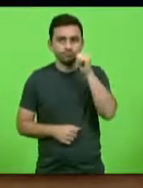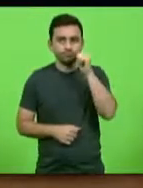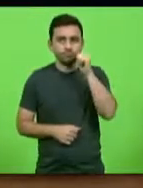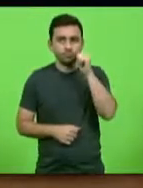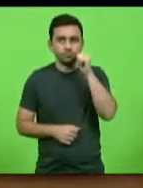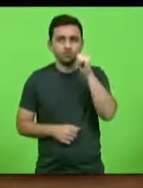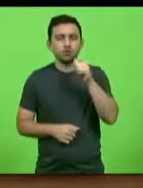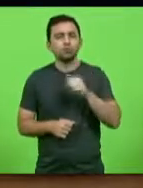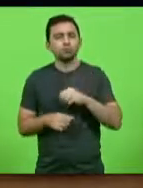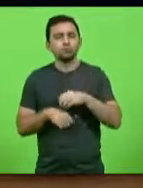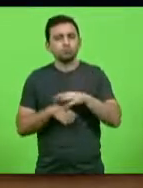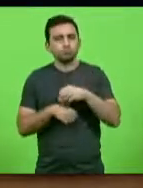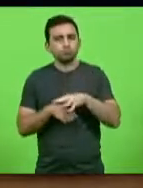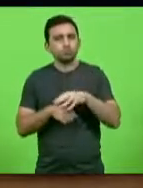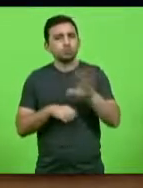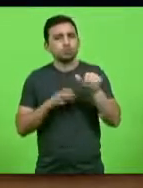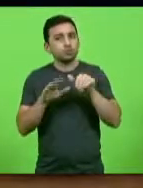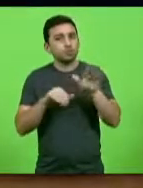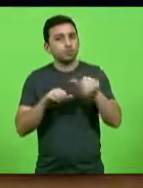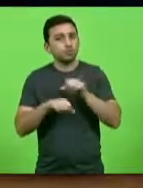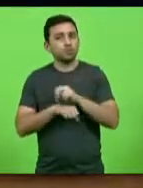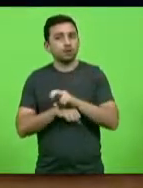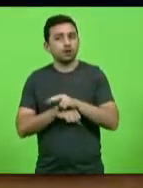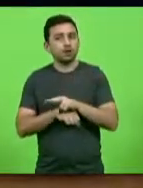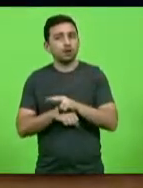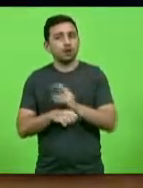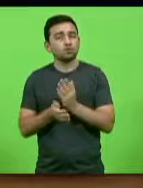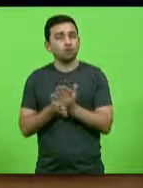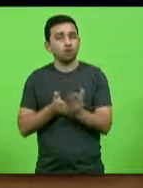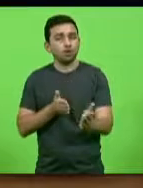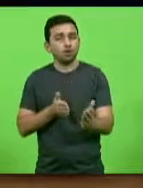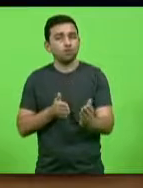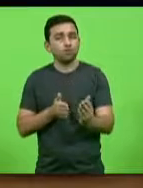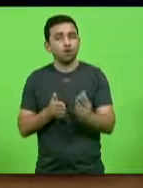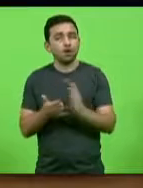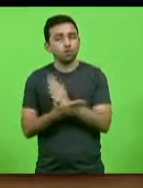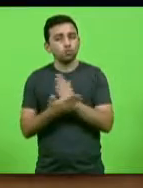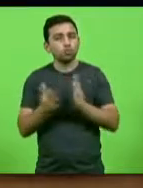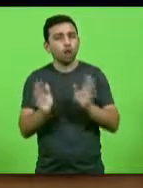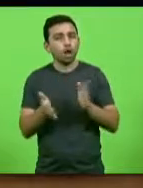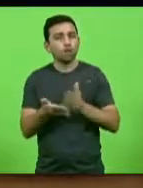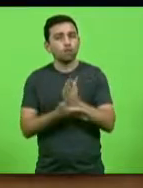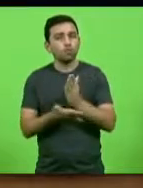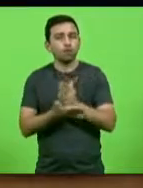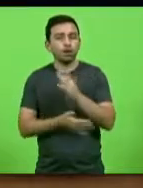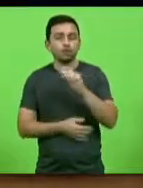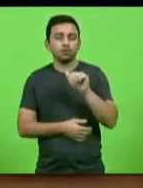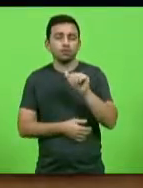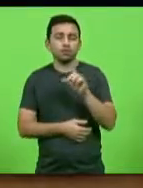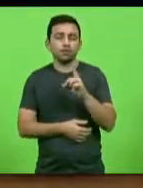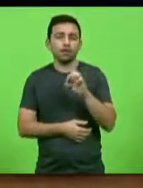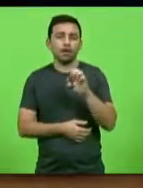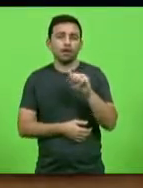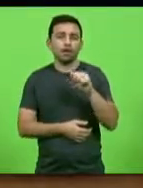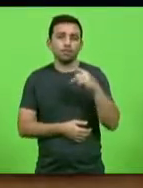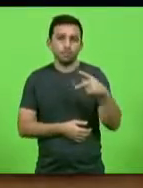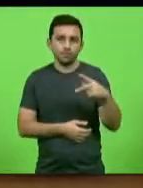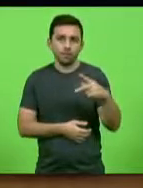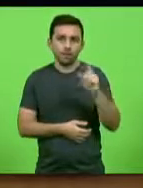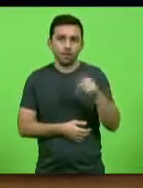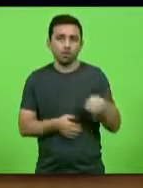sugerindo o chamamento das vagas remanescentes dos candidatos aprovados no concurso DEAP para o cargo de agente